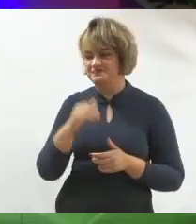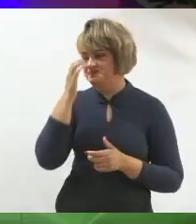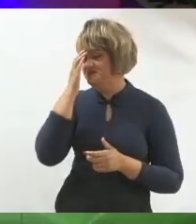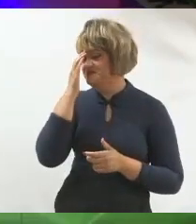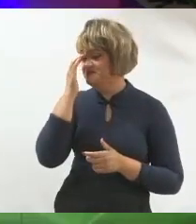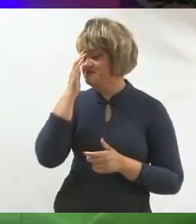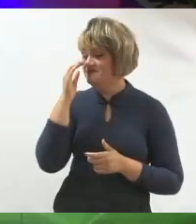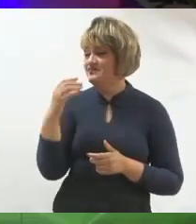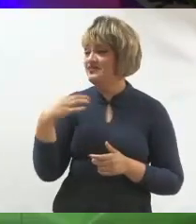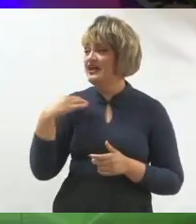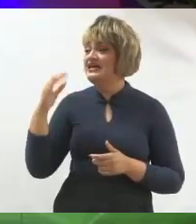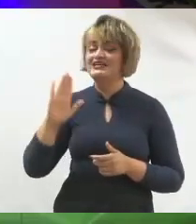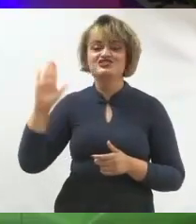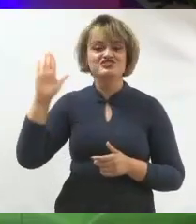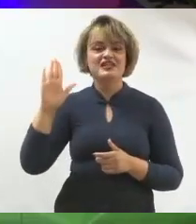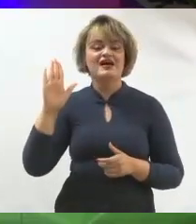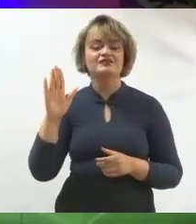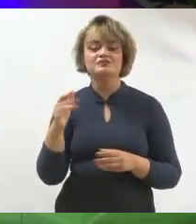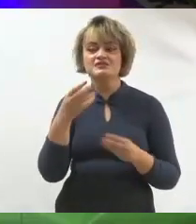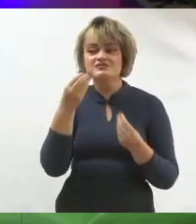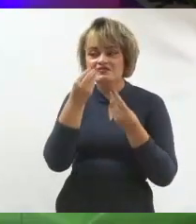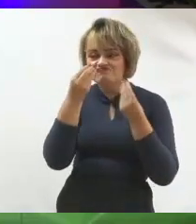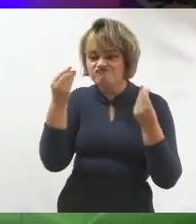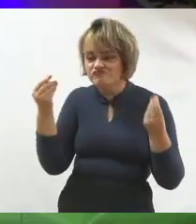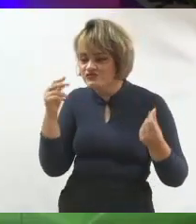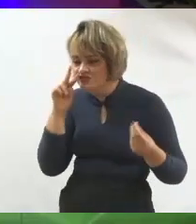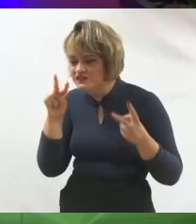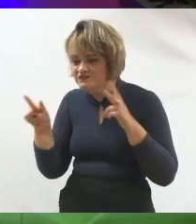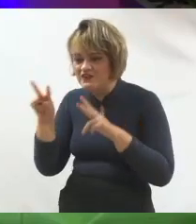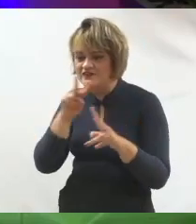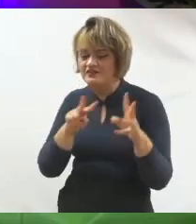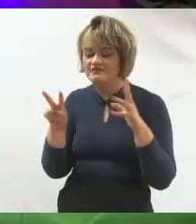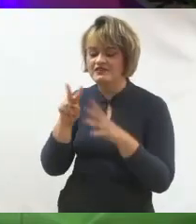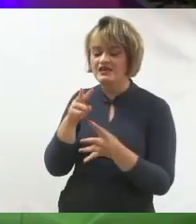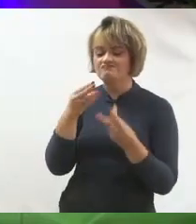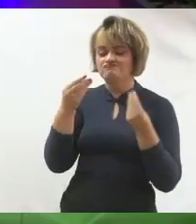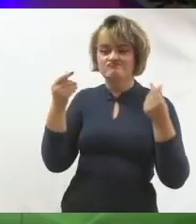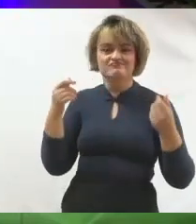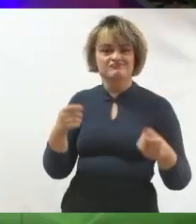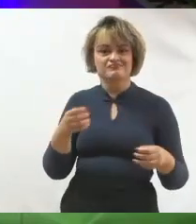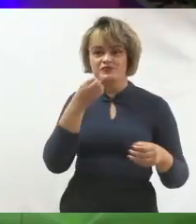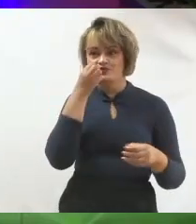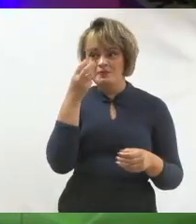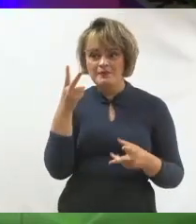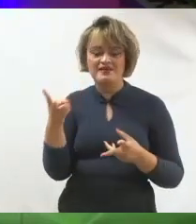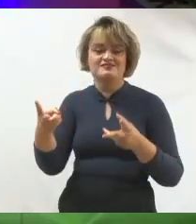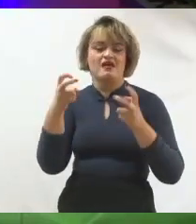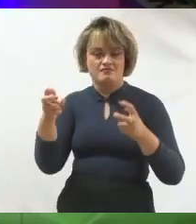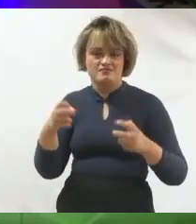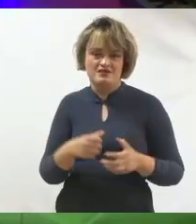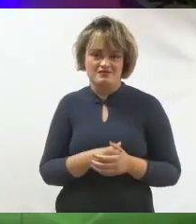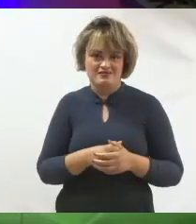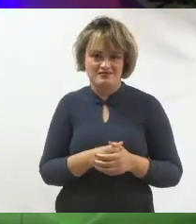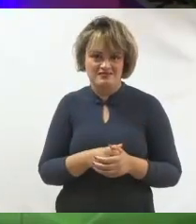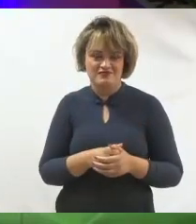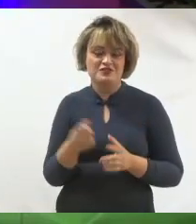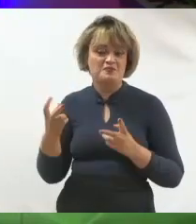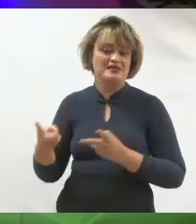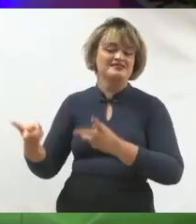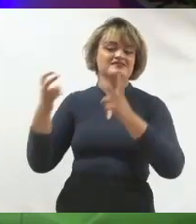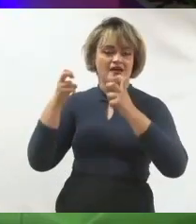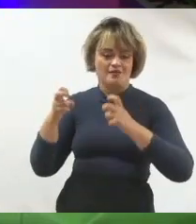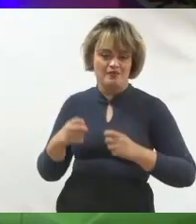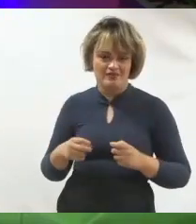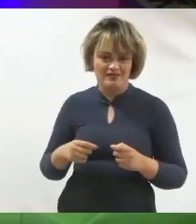candidato a vereador tem que ter cor, que ter cheiro, tem que ter gosto, tem que ter mensagem. Você tem que representar uma pessoa, um